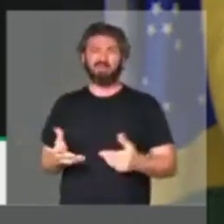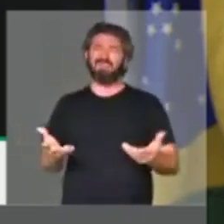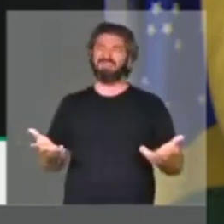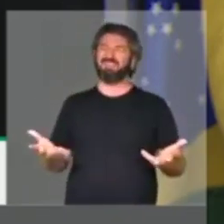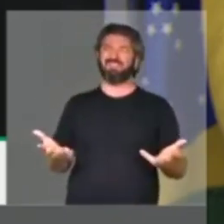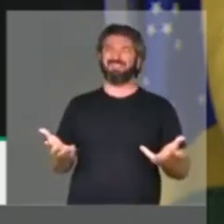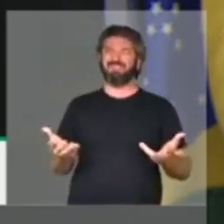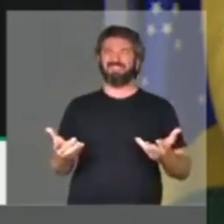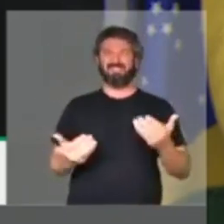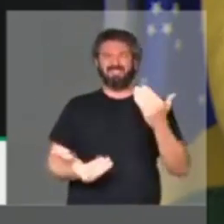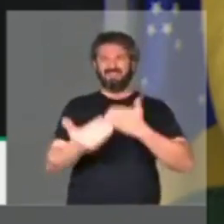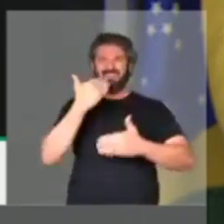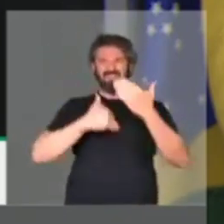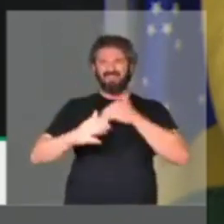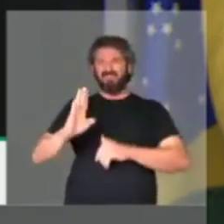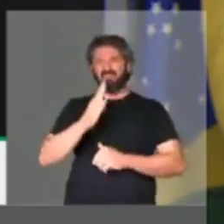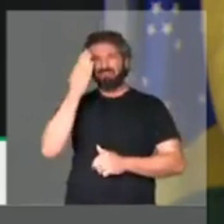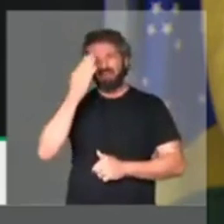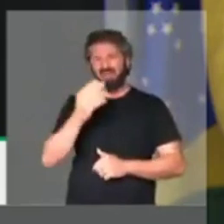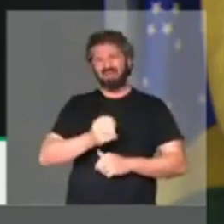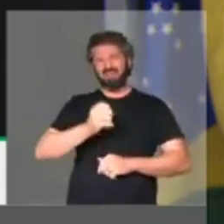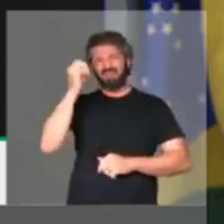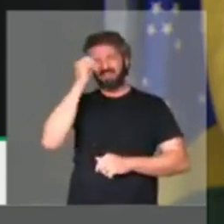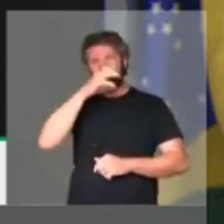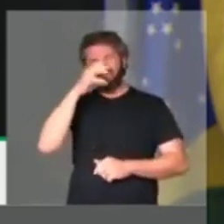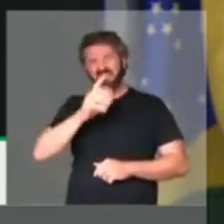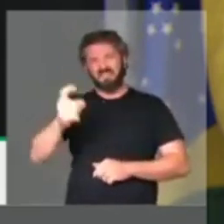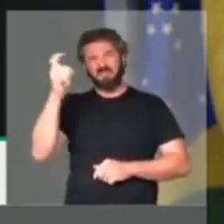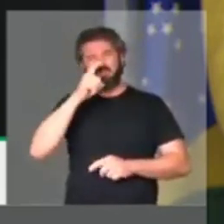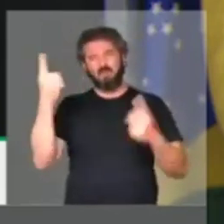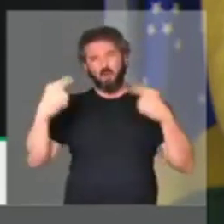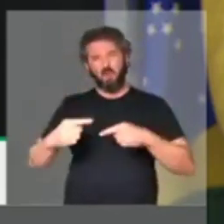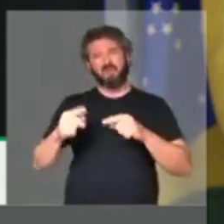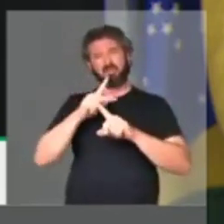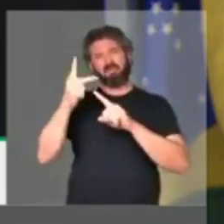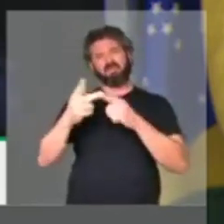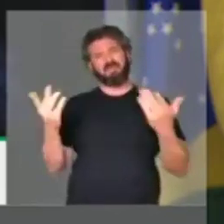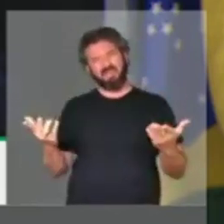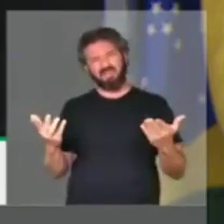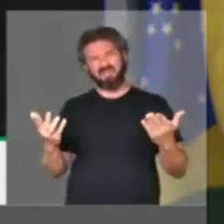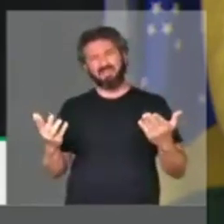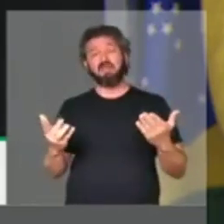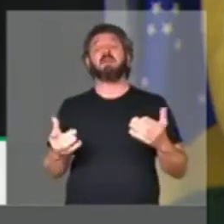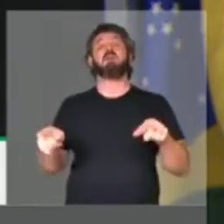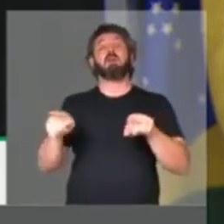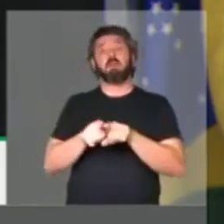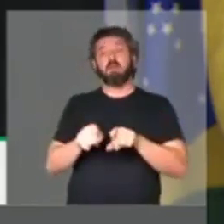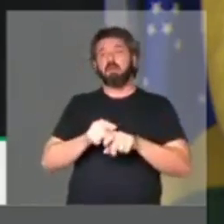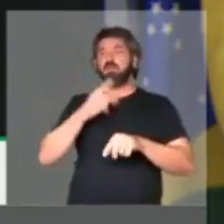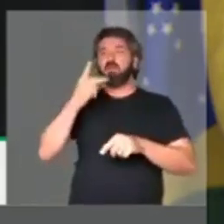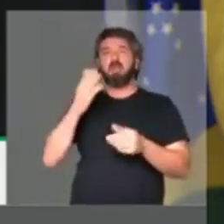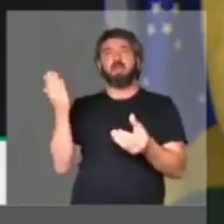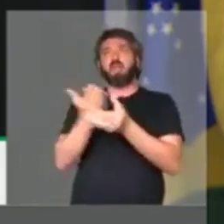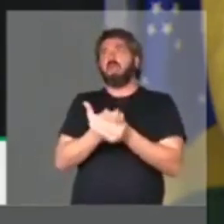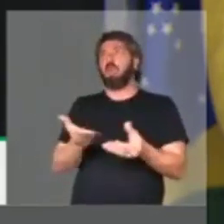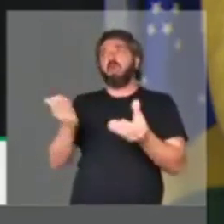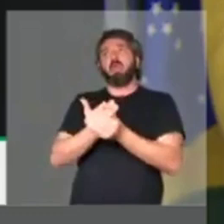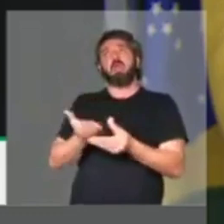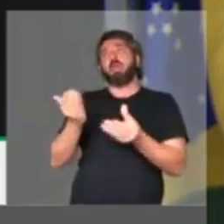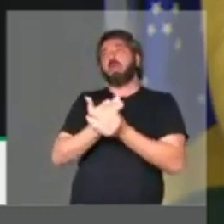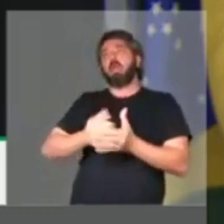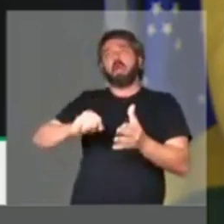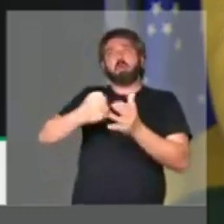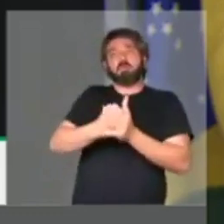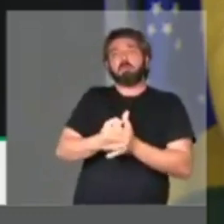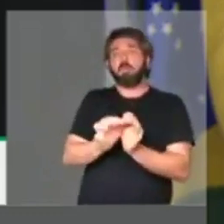vão vir com essa demagogia, com esse populismo, com essa mentira em relação à reforma previdenciária, vão utilizar diversos requerimentos de obstrução